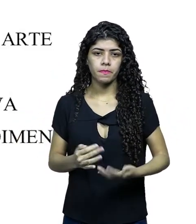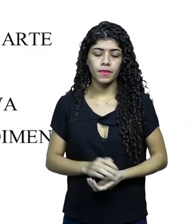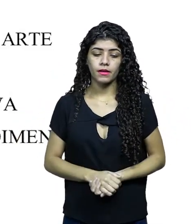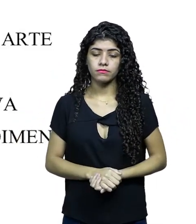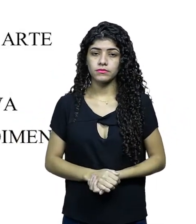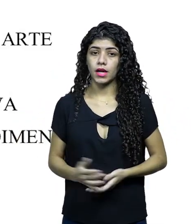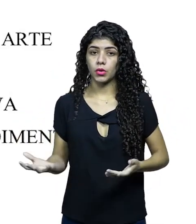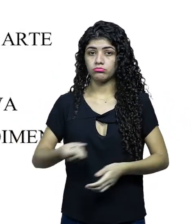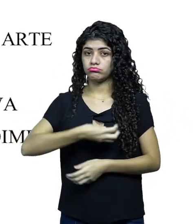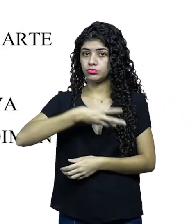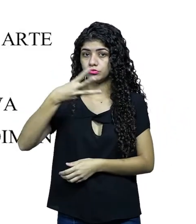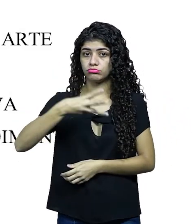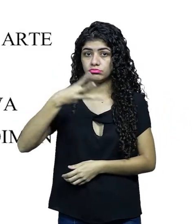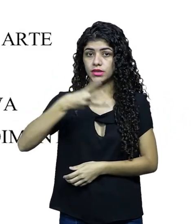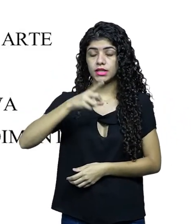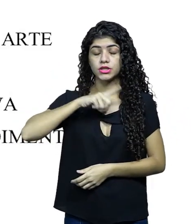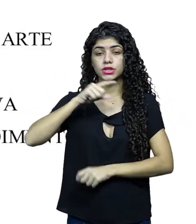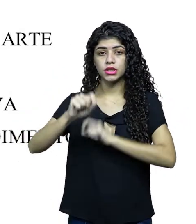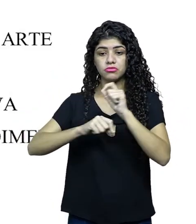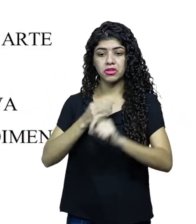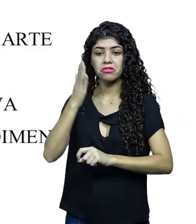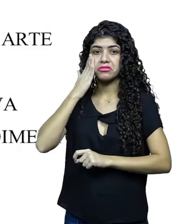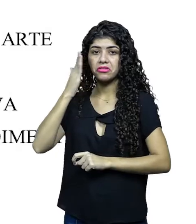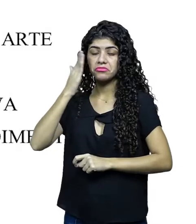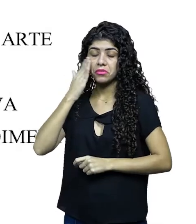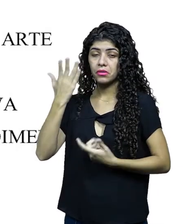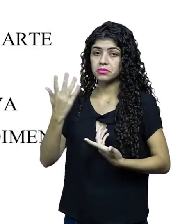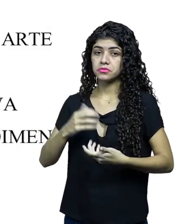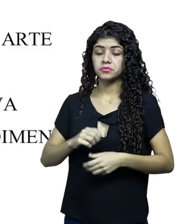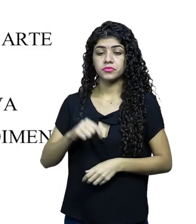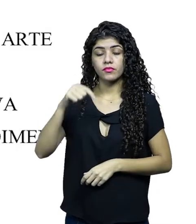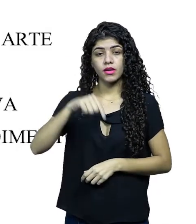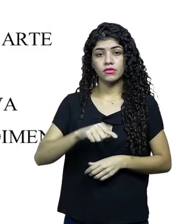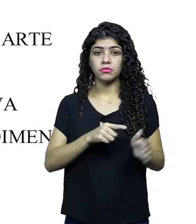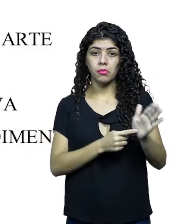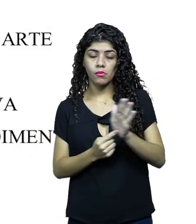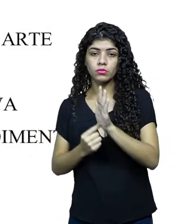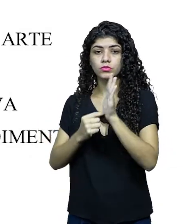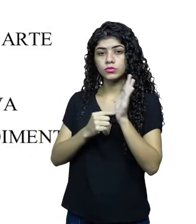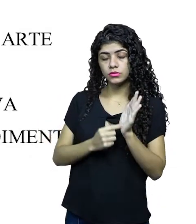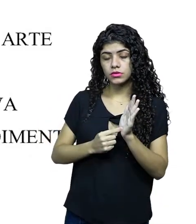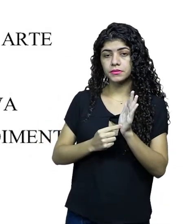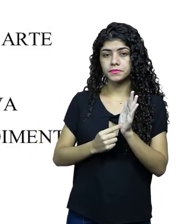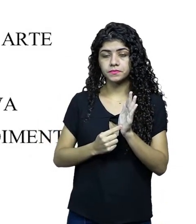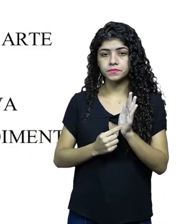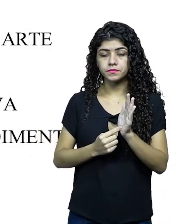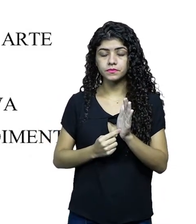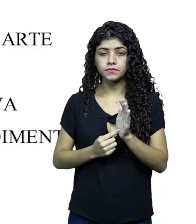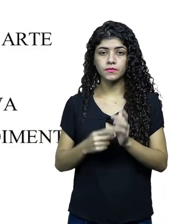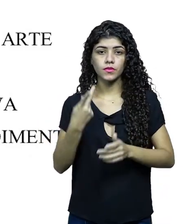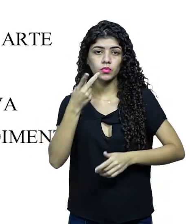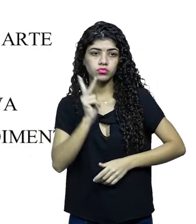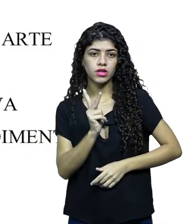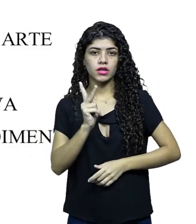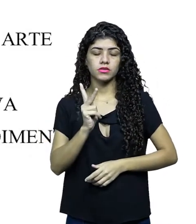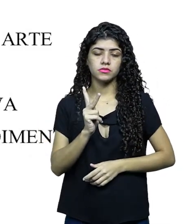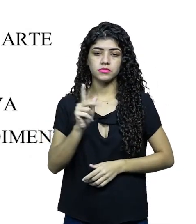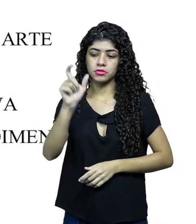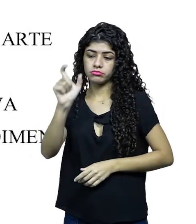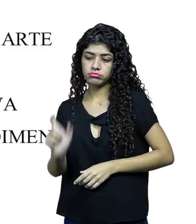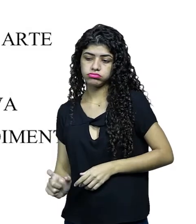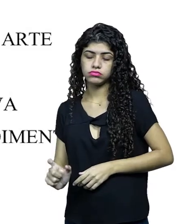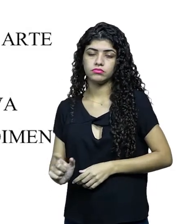universo criado. No item 3, a gente tem concept de personagens. Aqui, você tem que mostrar a ilustração